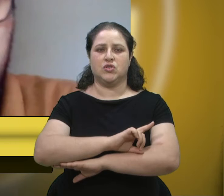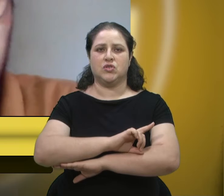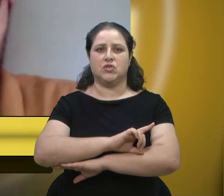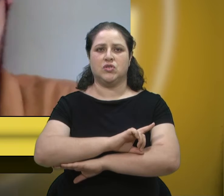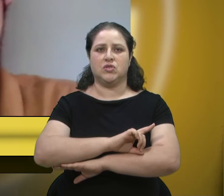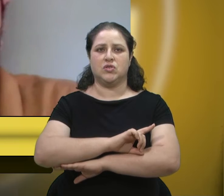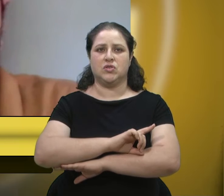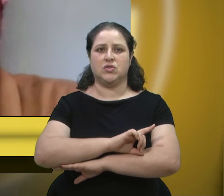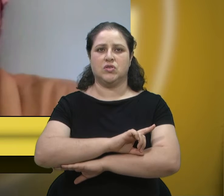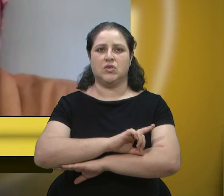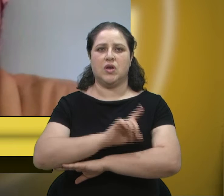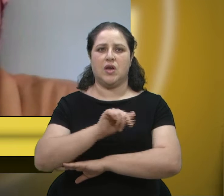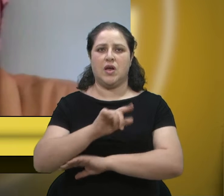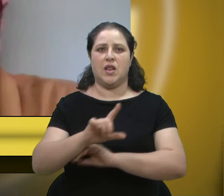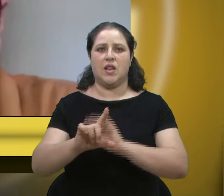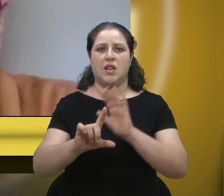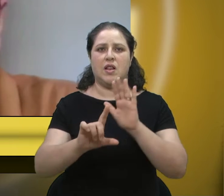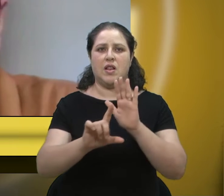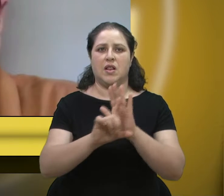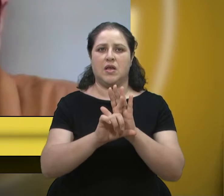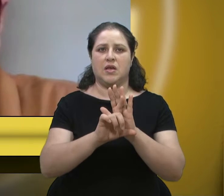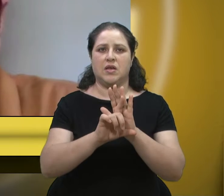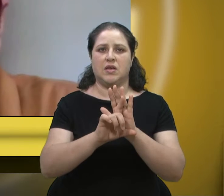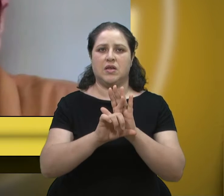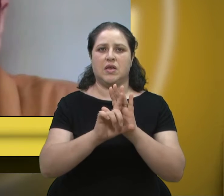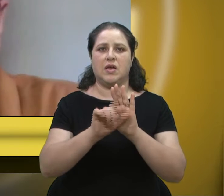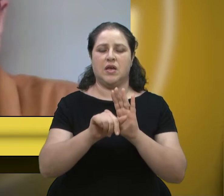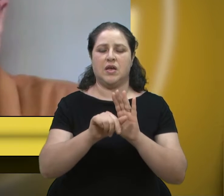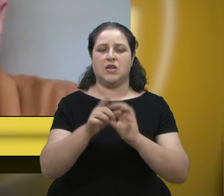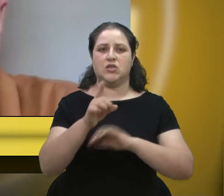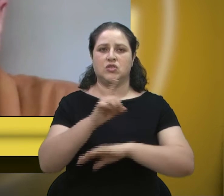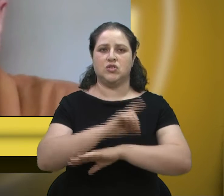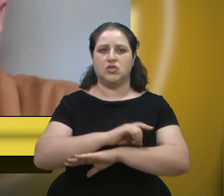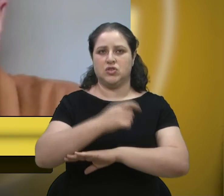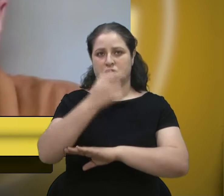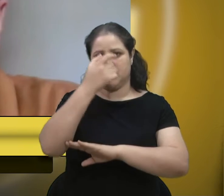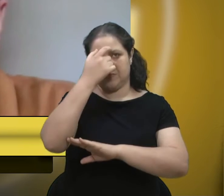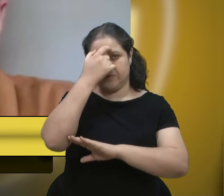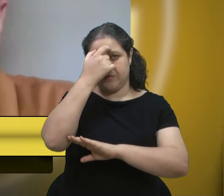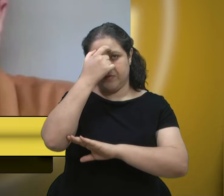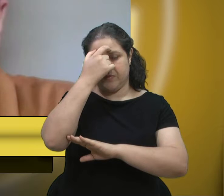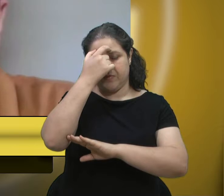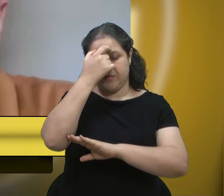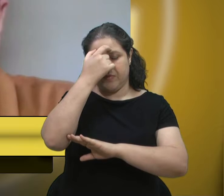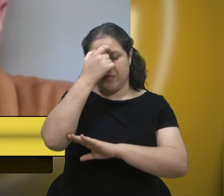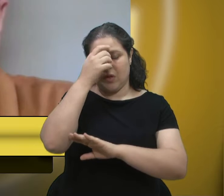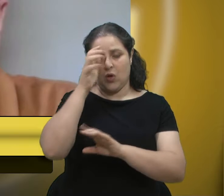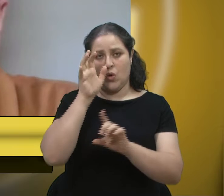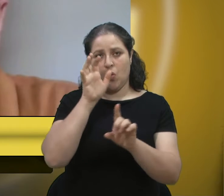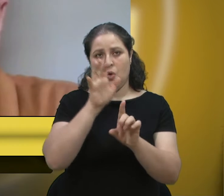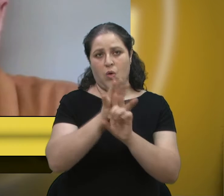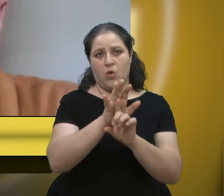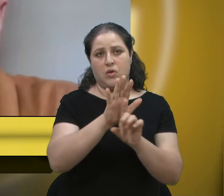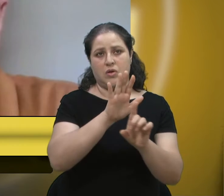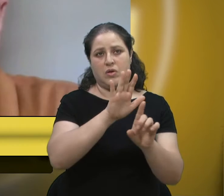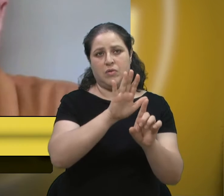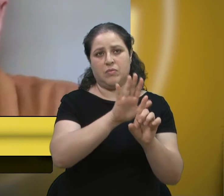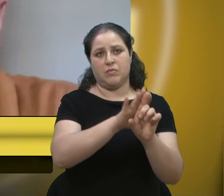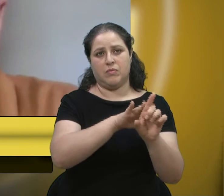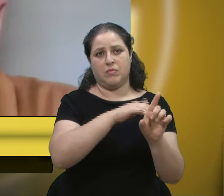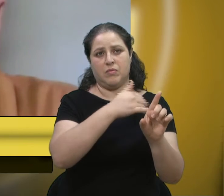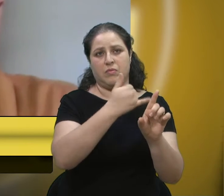lei municipal, dia da conscientização contra o bullying, então, um